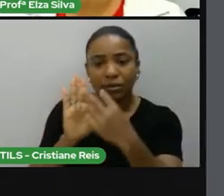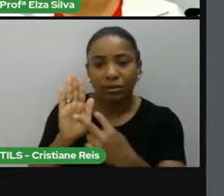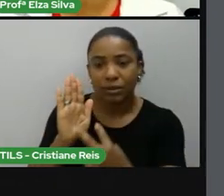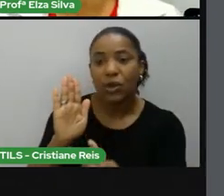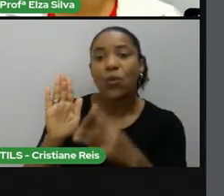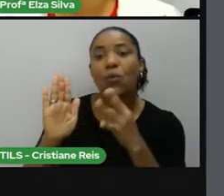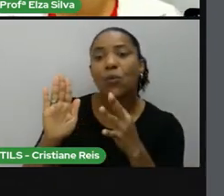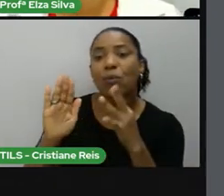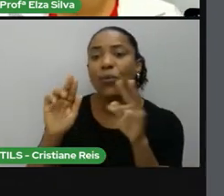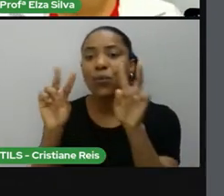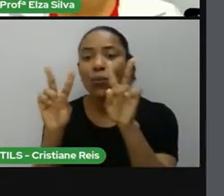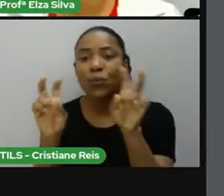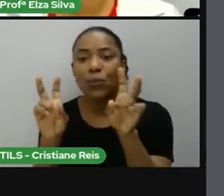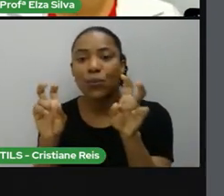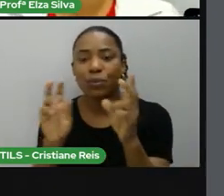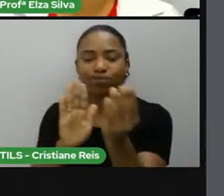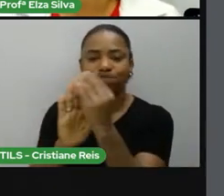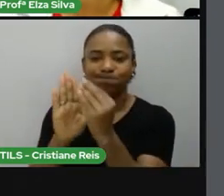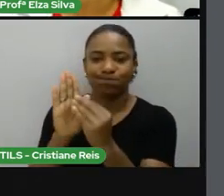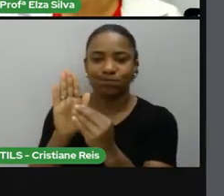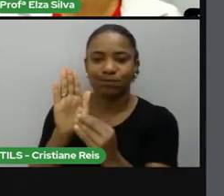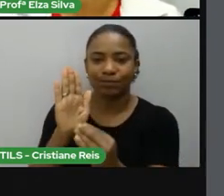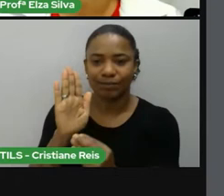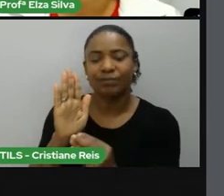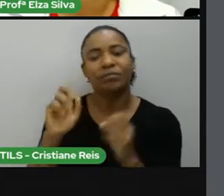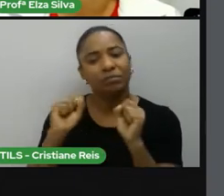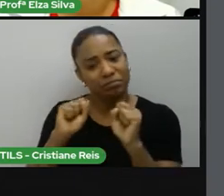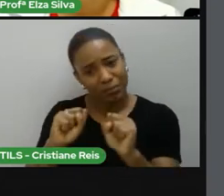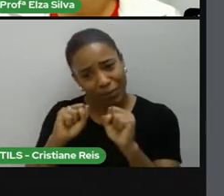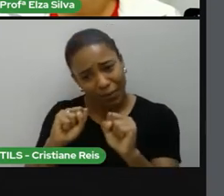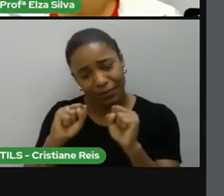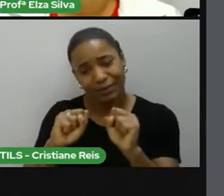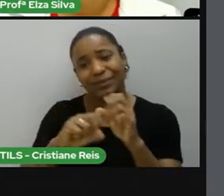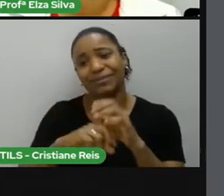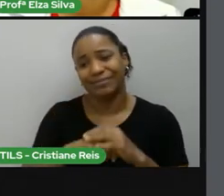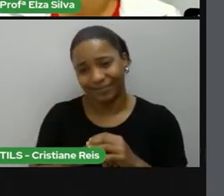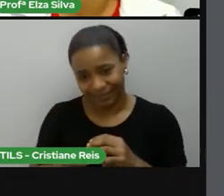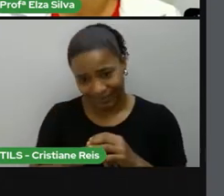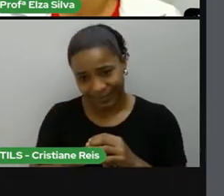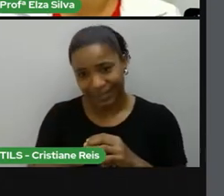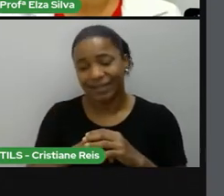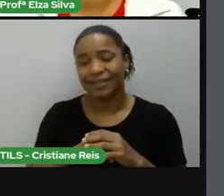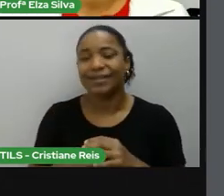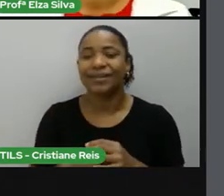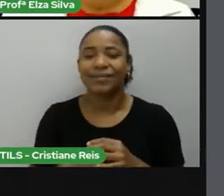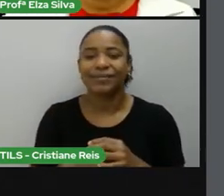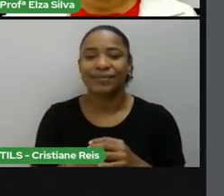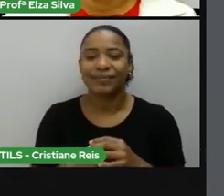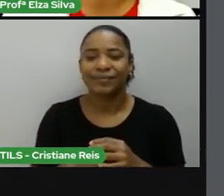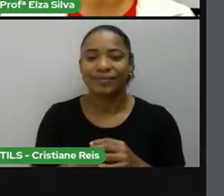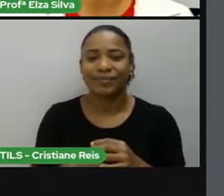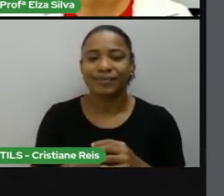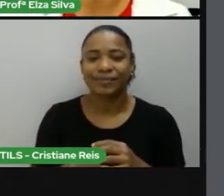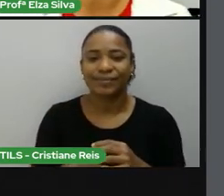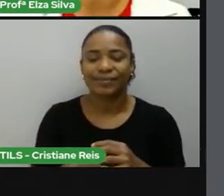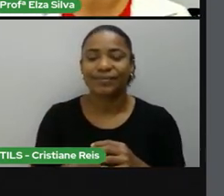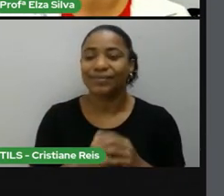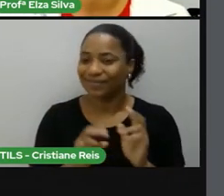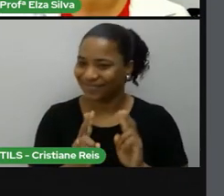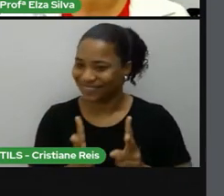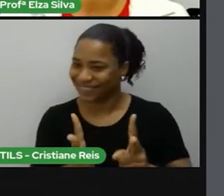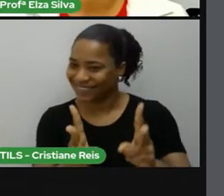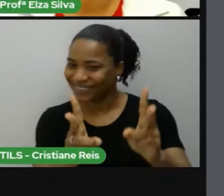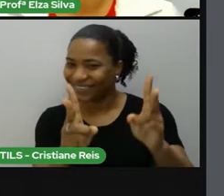você já construiu na escola antes da pandemia. Ok? Vamos seguir adiante.